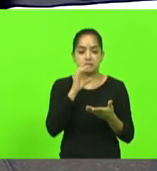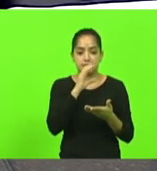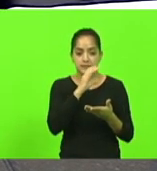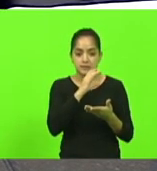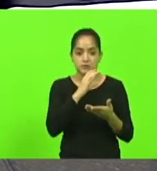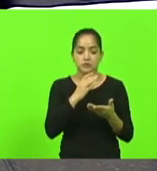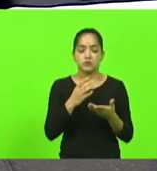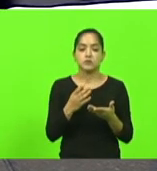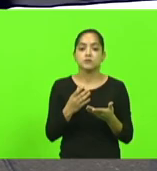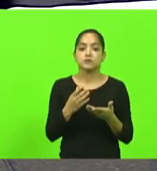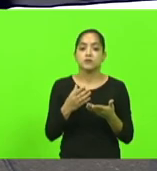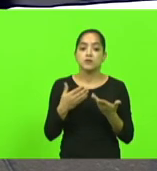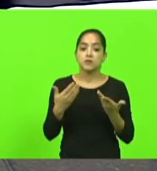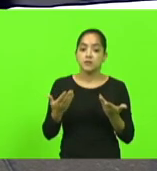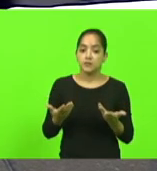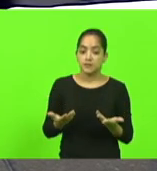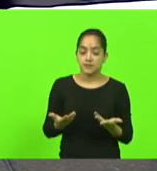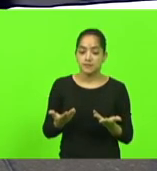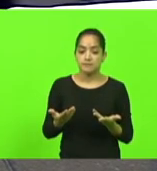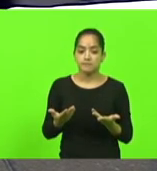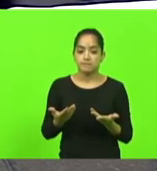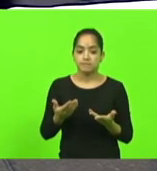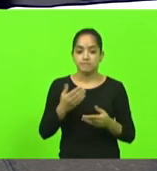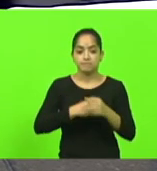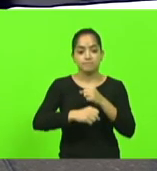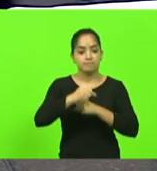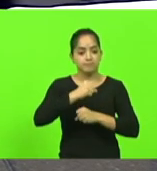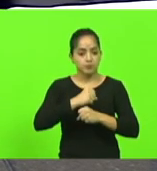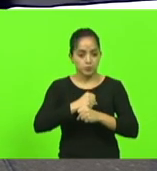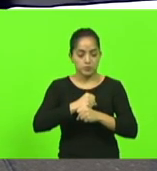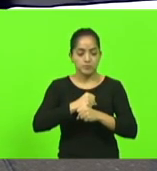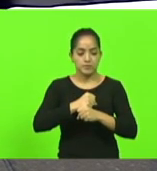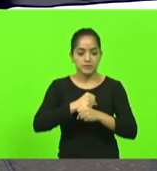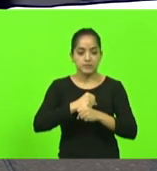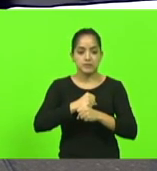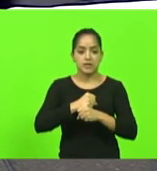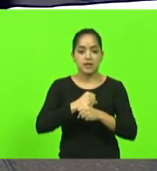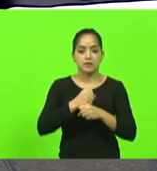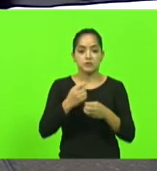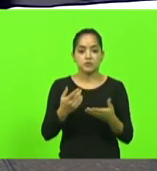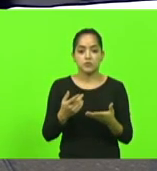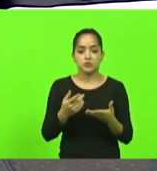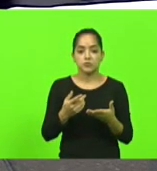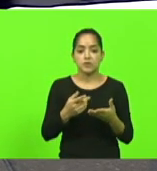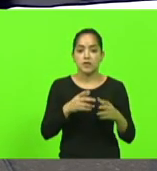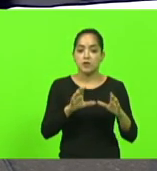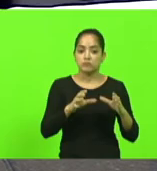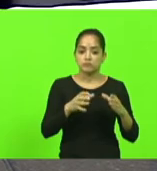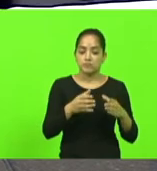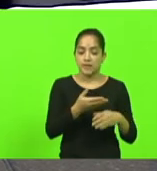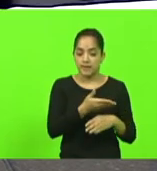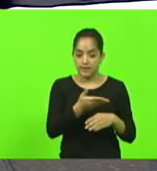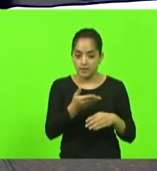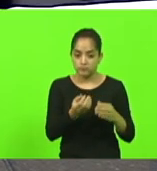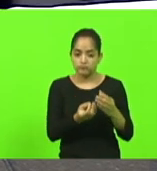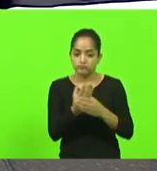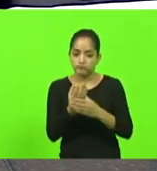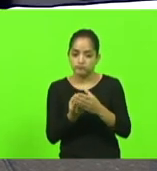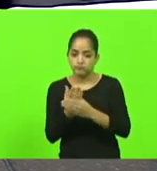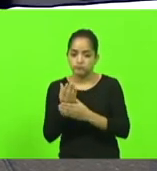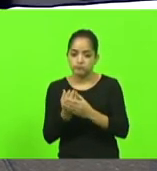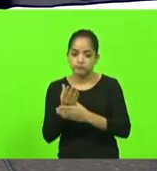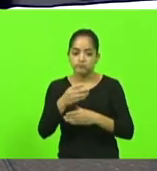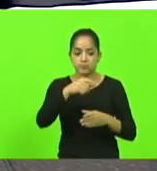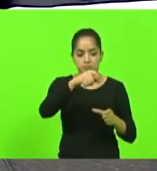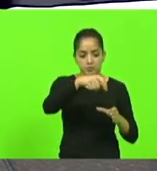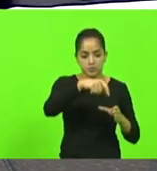não diferente do que o ano passado os primeiros produtores que começaram a plantar